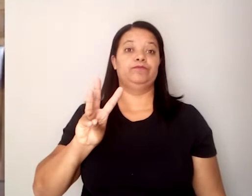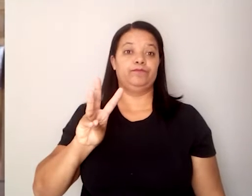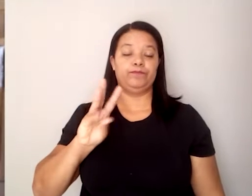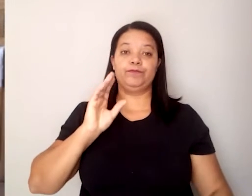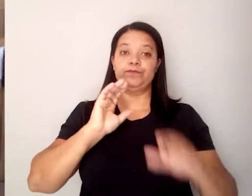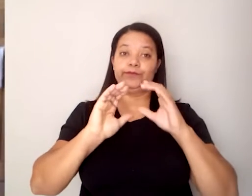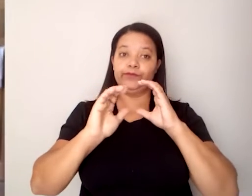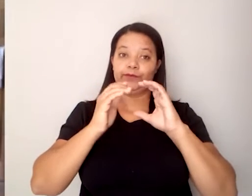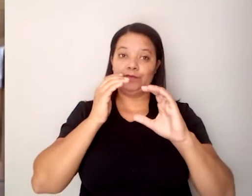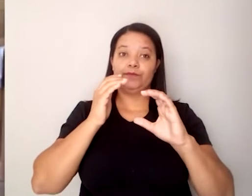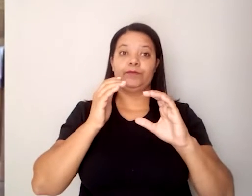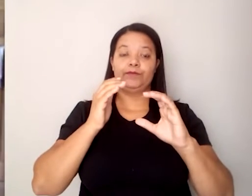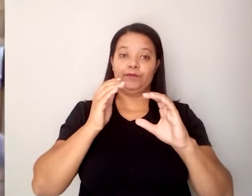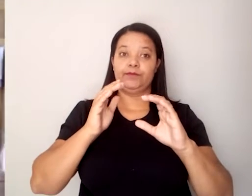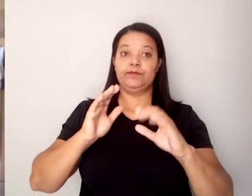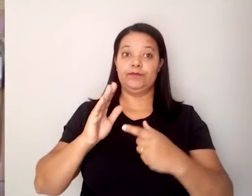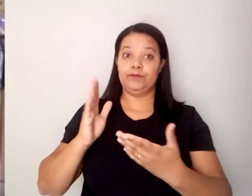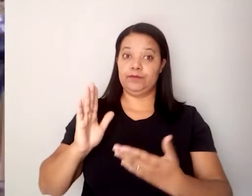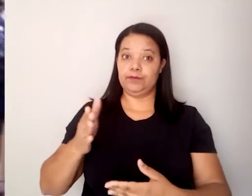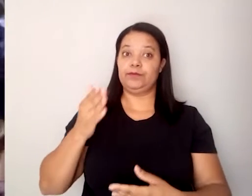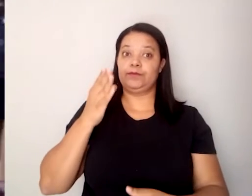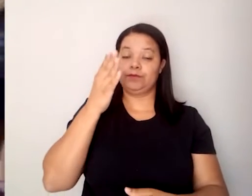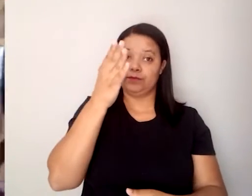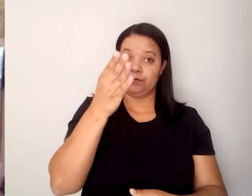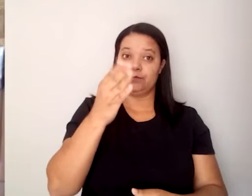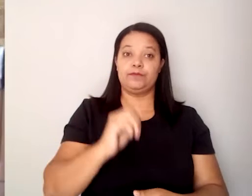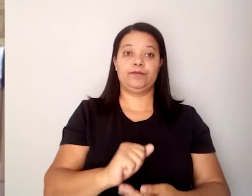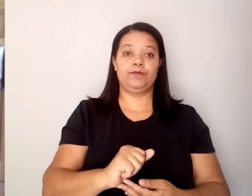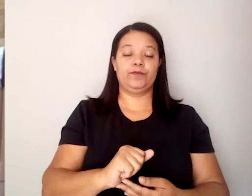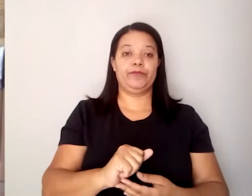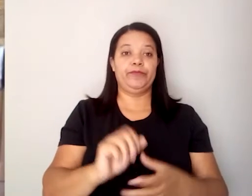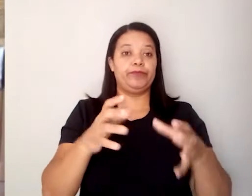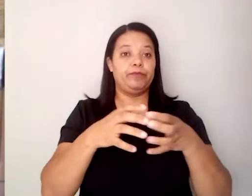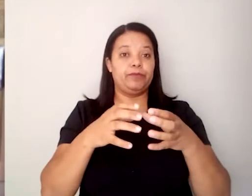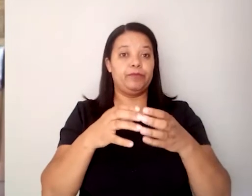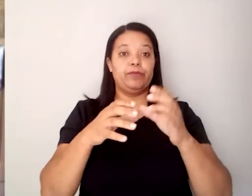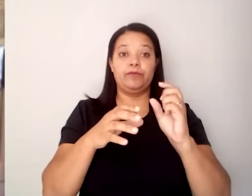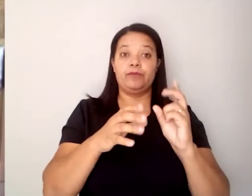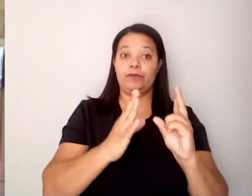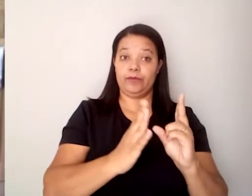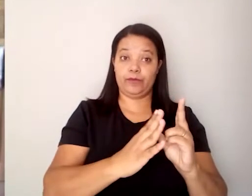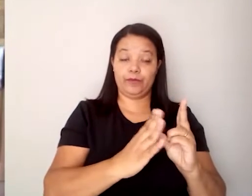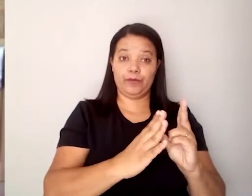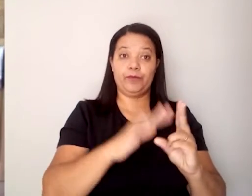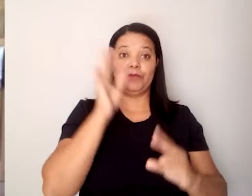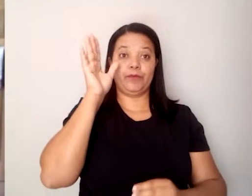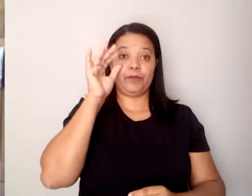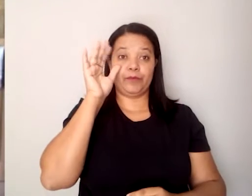Como eu já tive oportunidade de presenciar na aldeia Pieraçu, lá, eu já